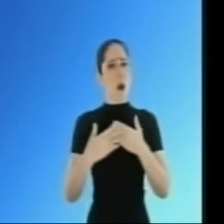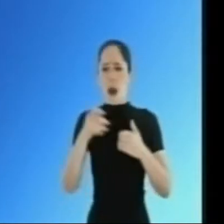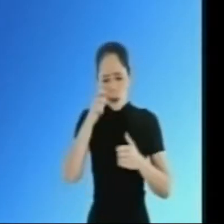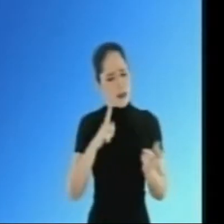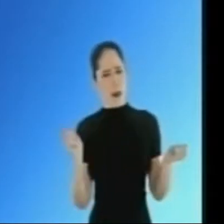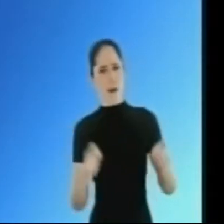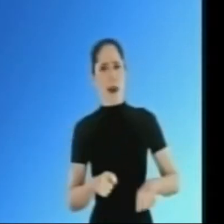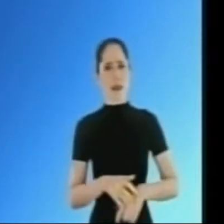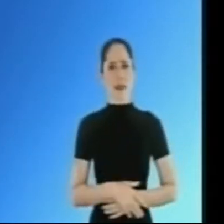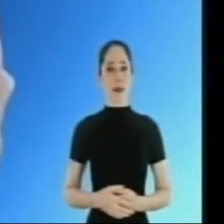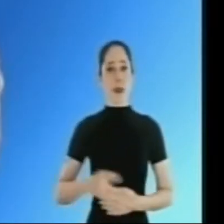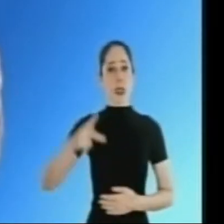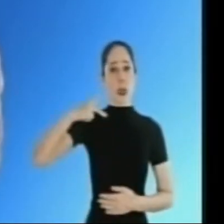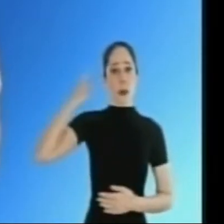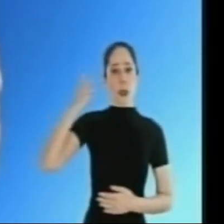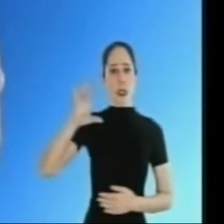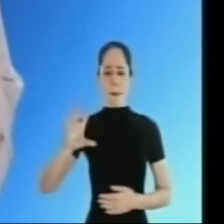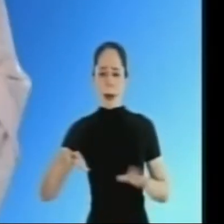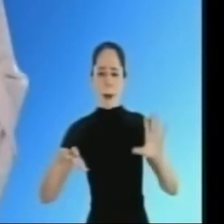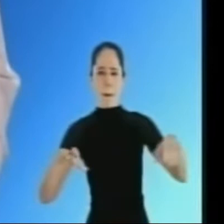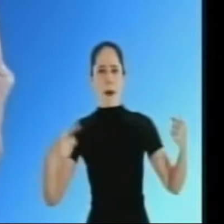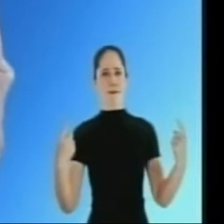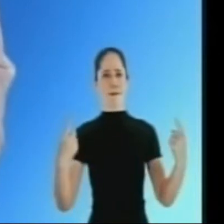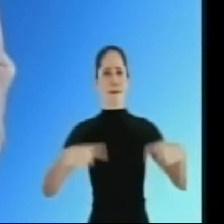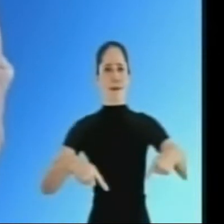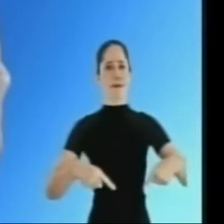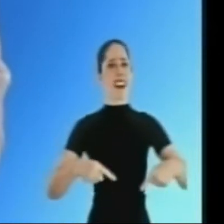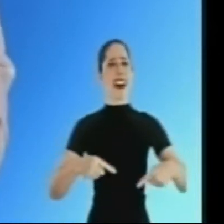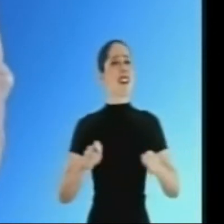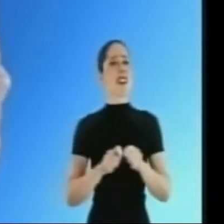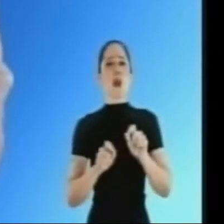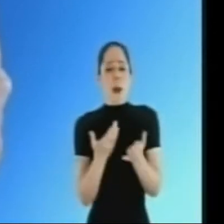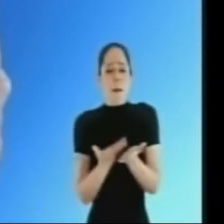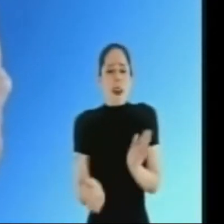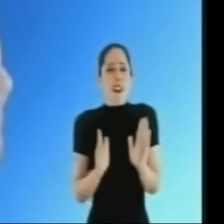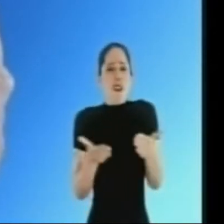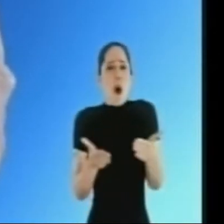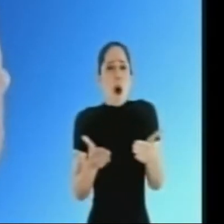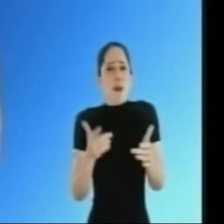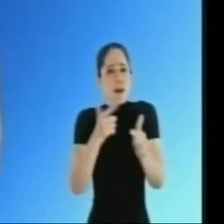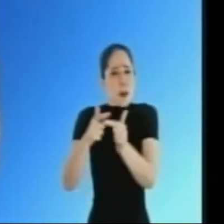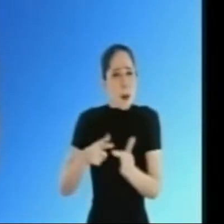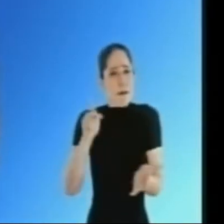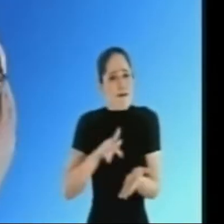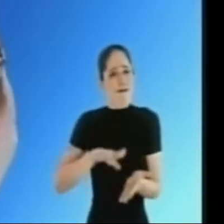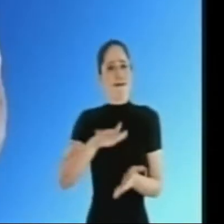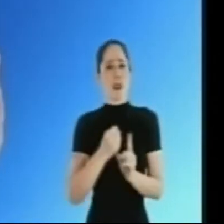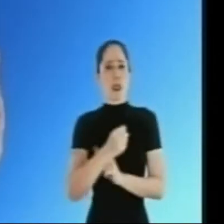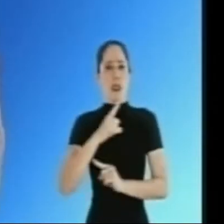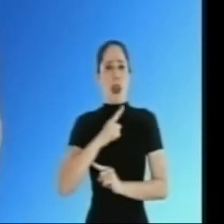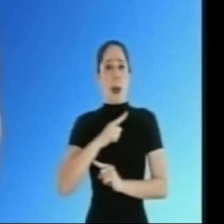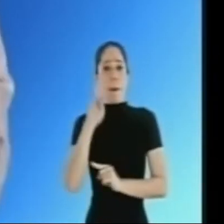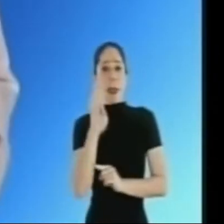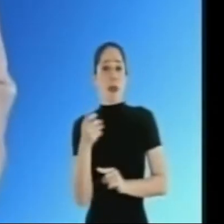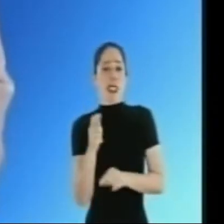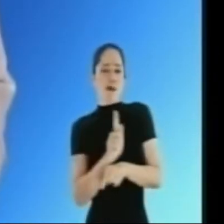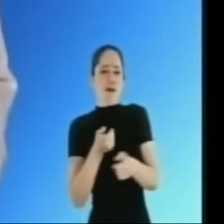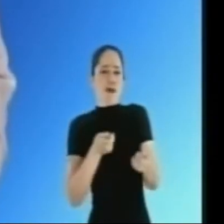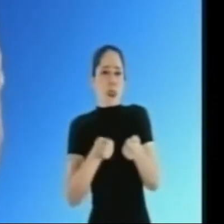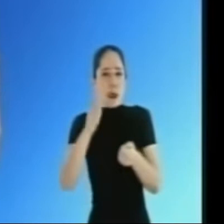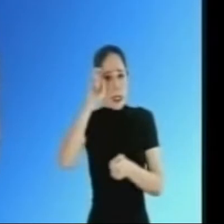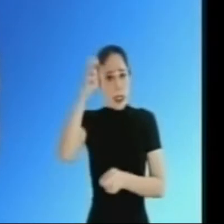Porque toda mulher é capaz. A polarização tira o foco dos reais problemas da sociedade. O Brasil precisa de gestão